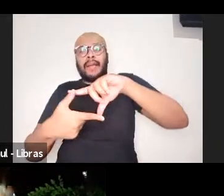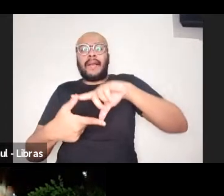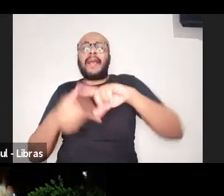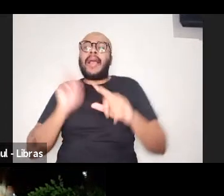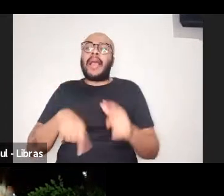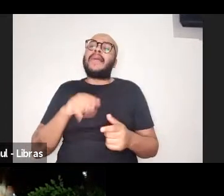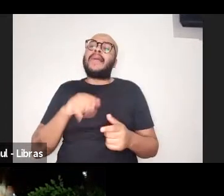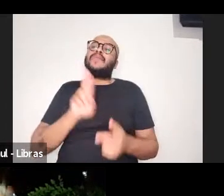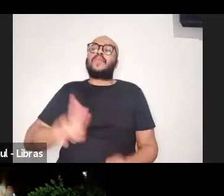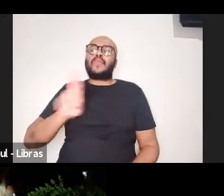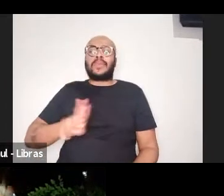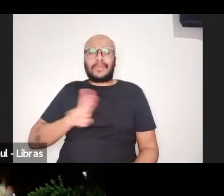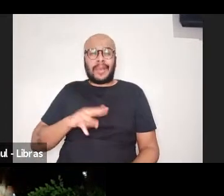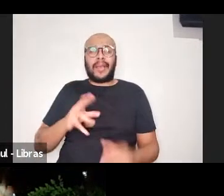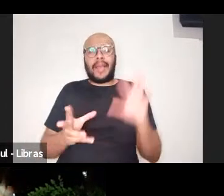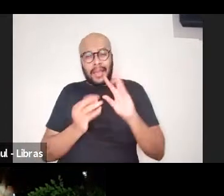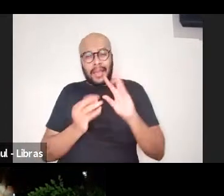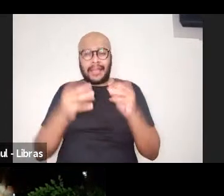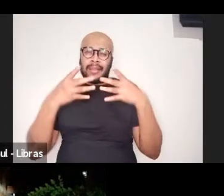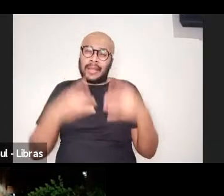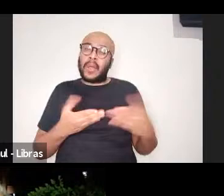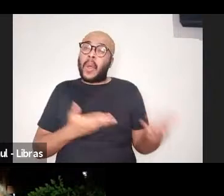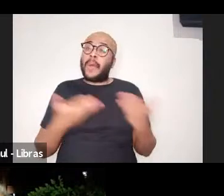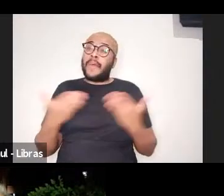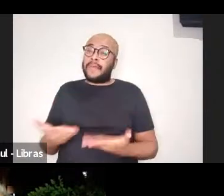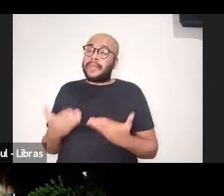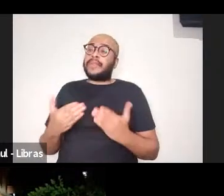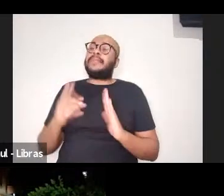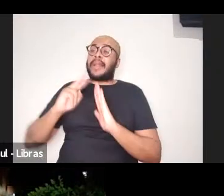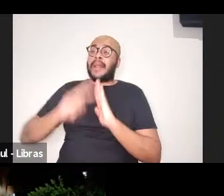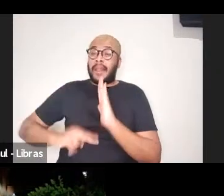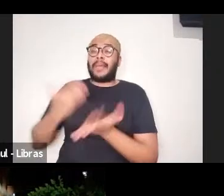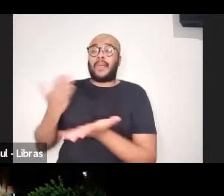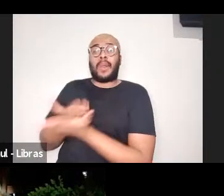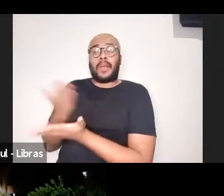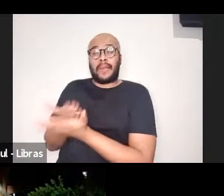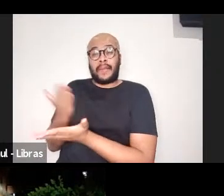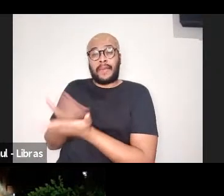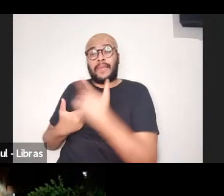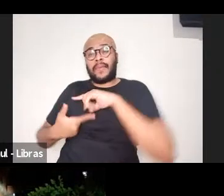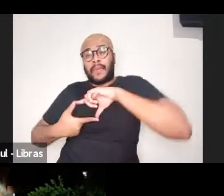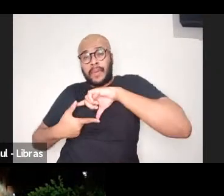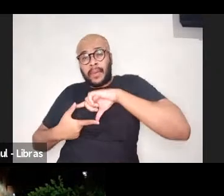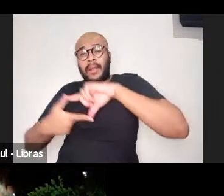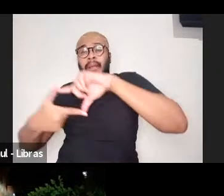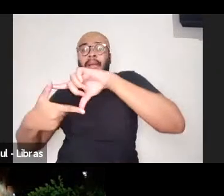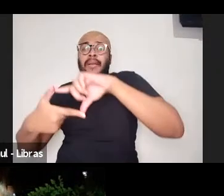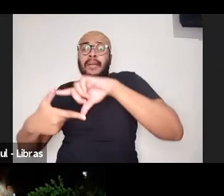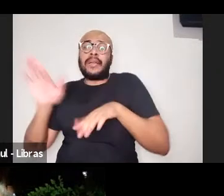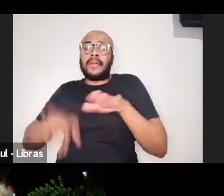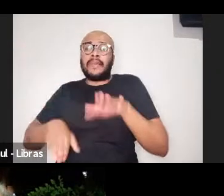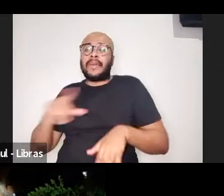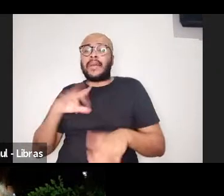mesmo um convite para a leitura do livro, do clássico, que eventualmente o jovem talvez nem